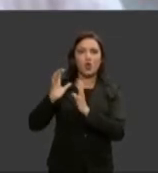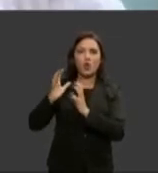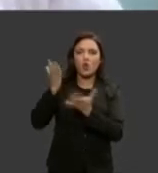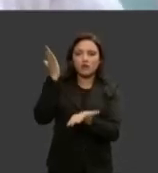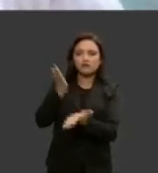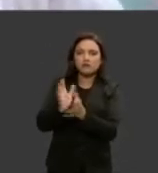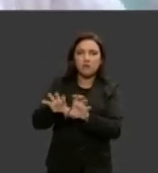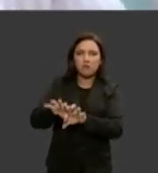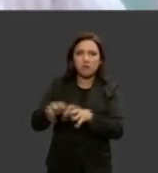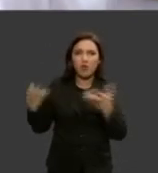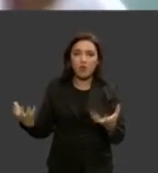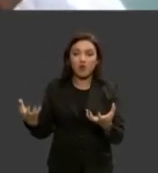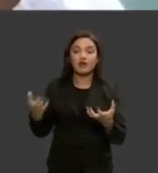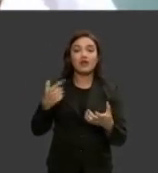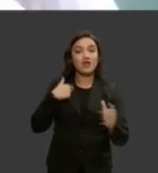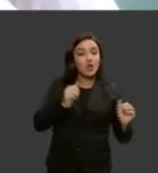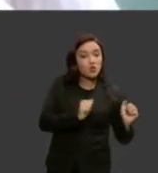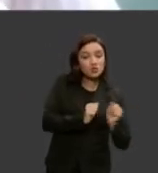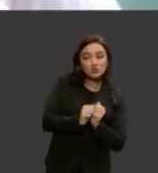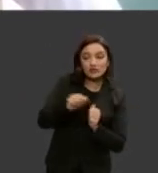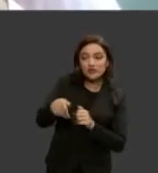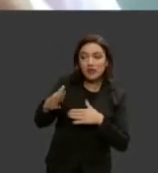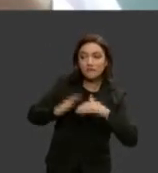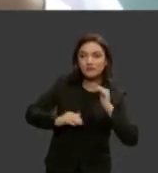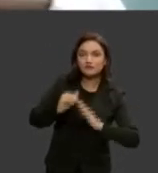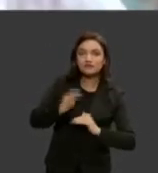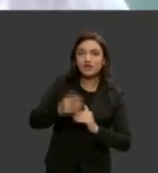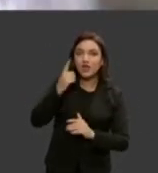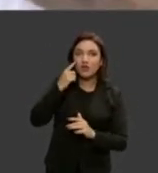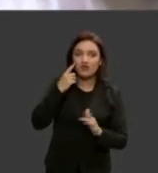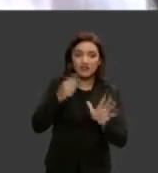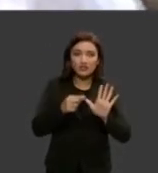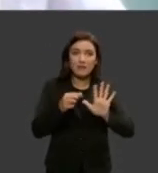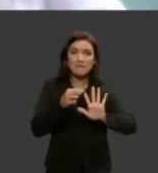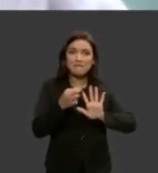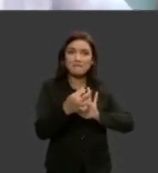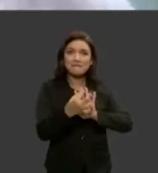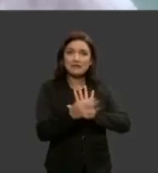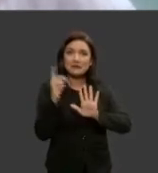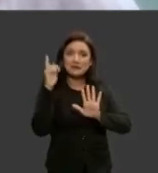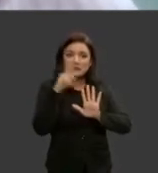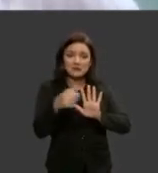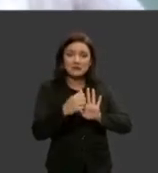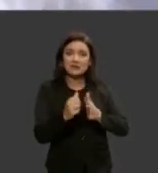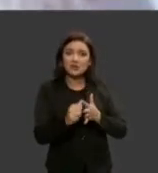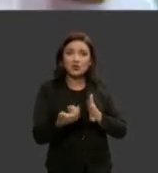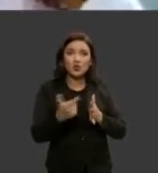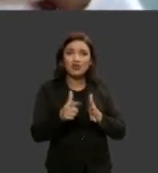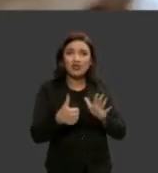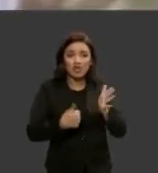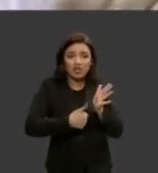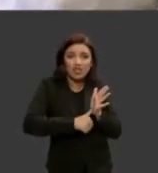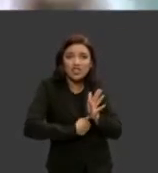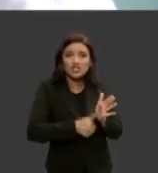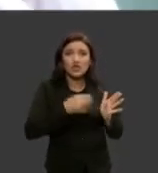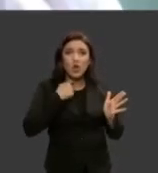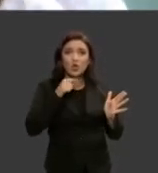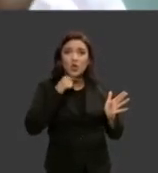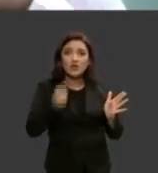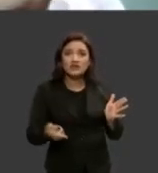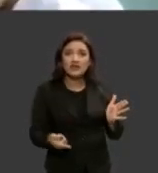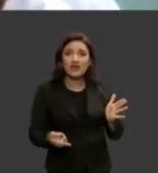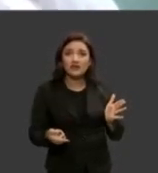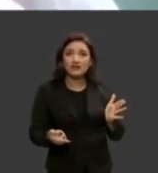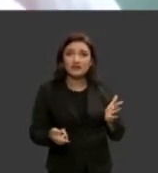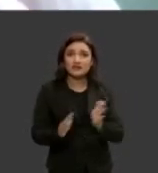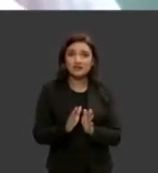com elas vejo queridas que nem impressão digital mas tem se elas não tirarem a carteira de identidade antes dos 16 anos depois